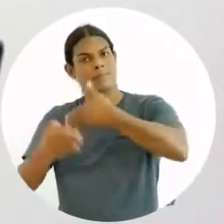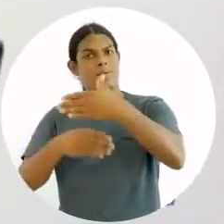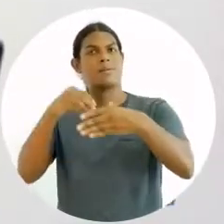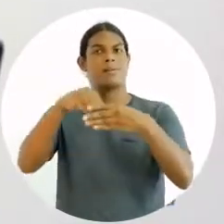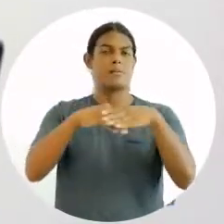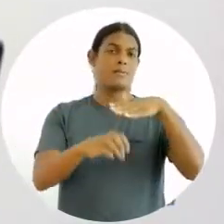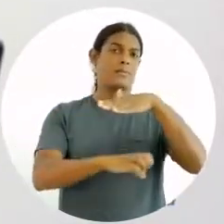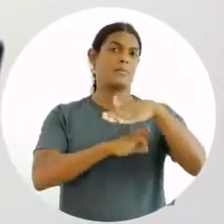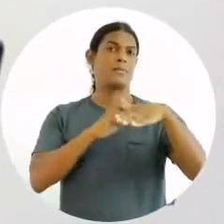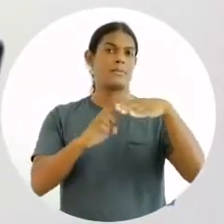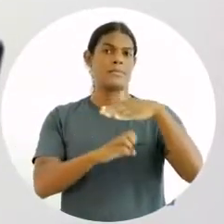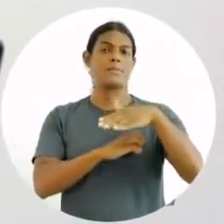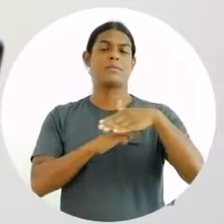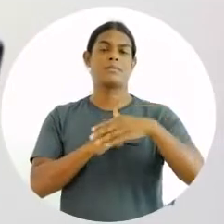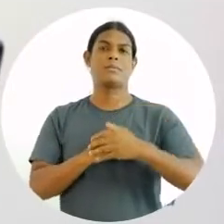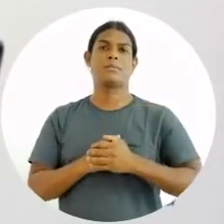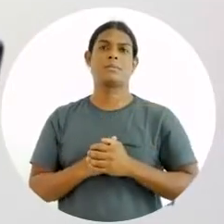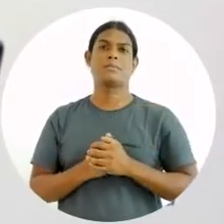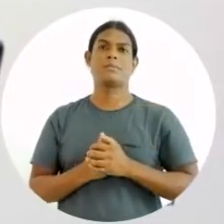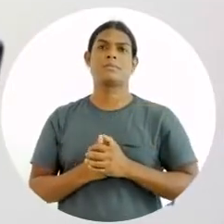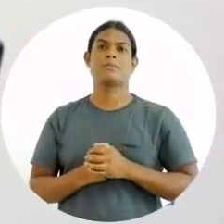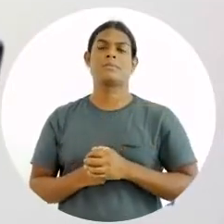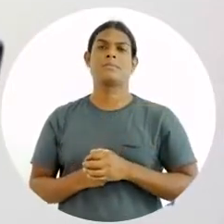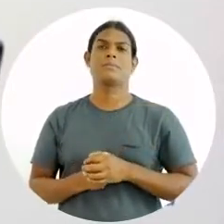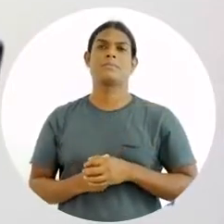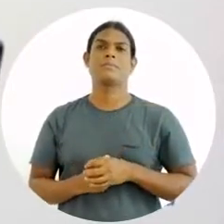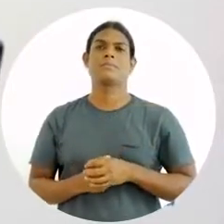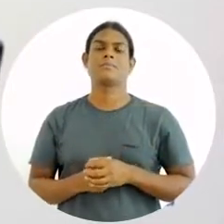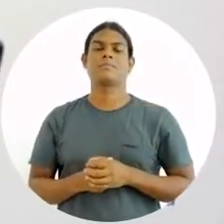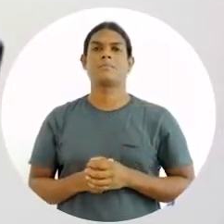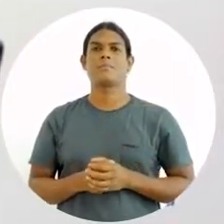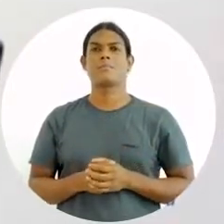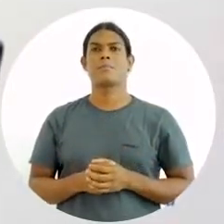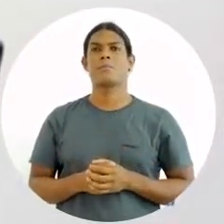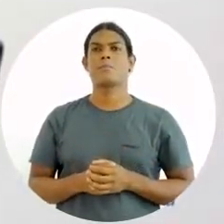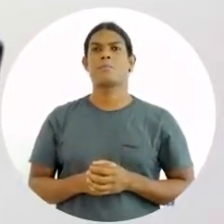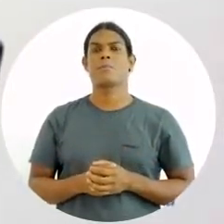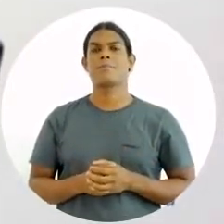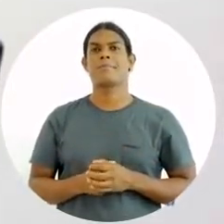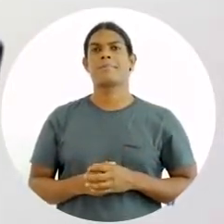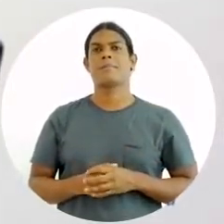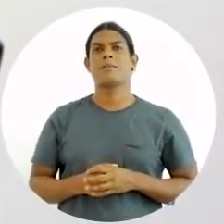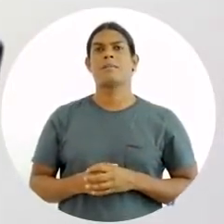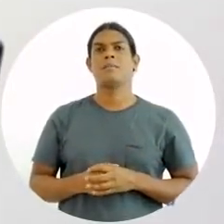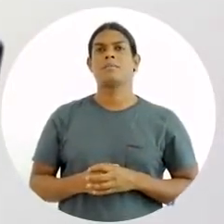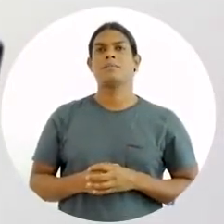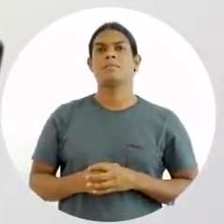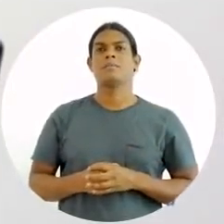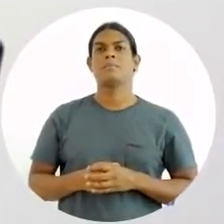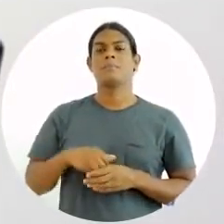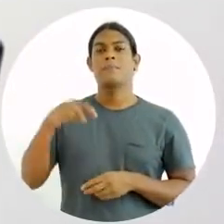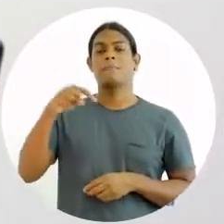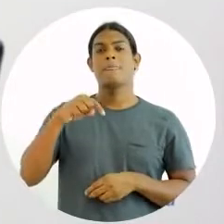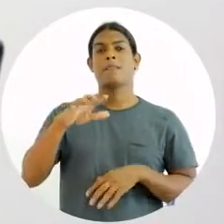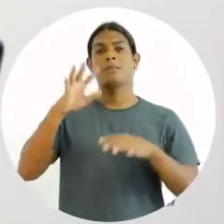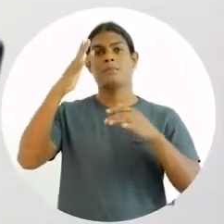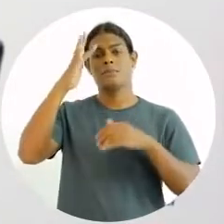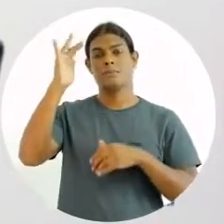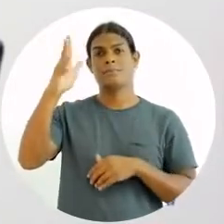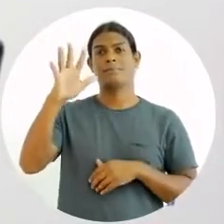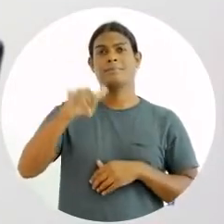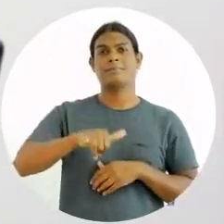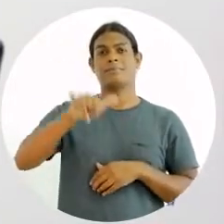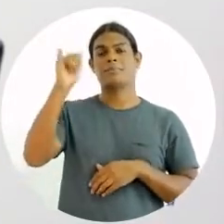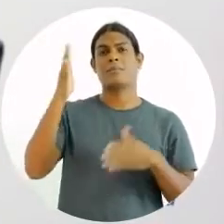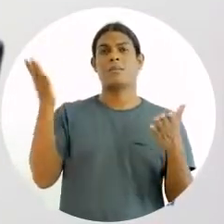habilidades para que eu possa realmente alcançar o desempenho esperado nas organizações. Essa foi a teoria Y.